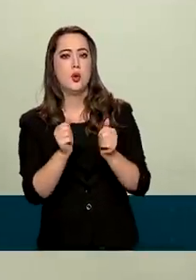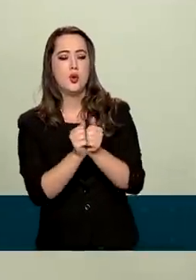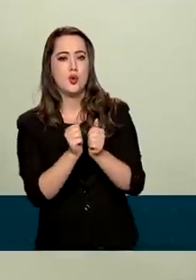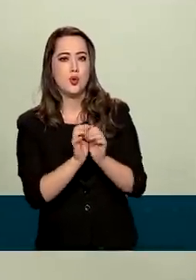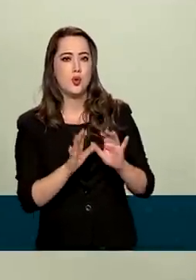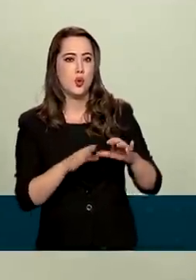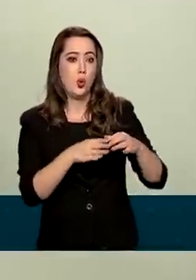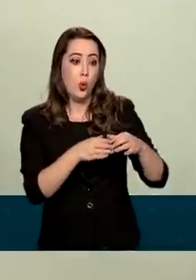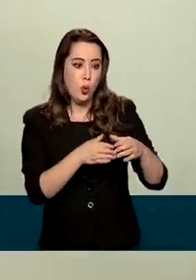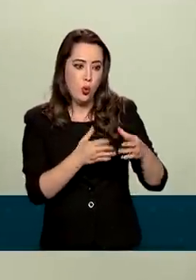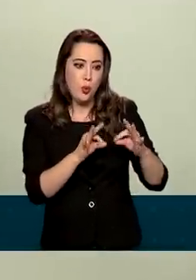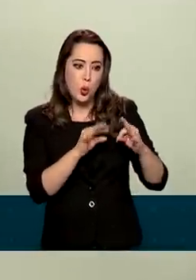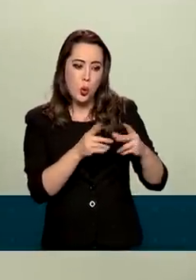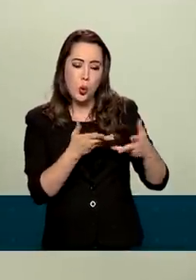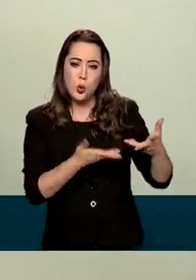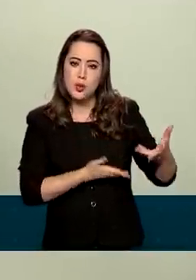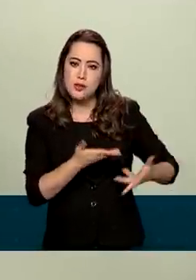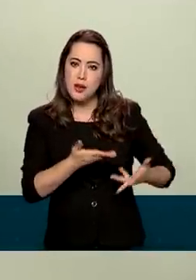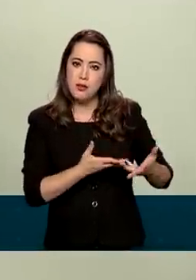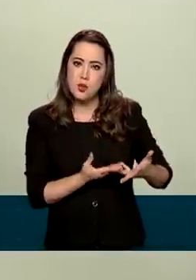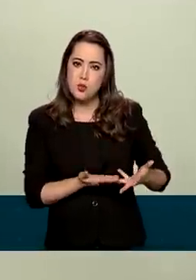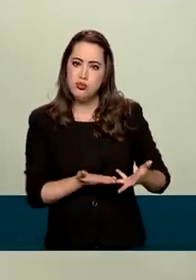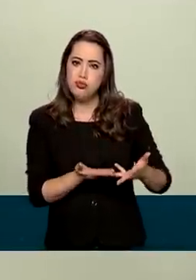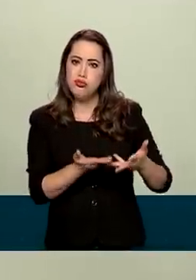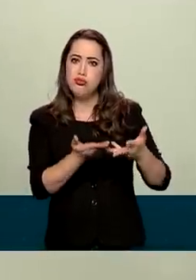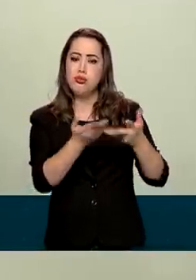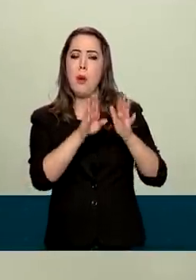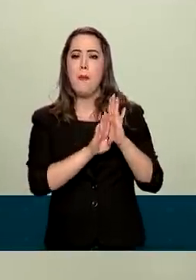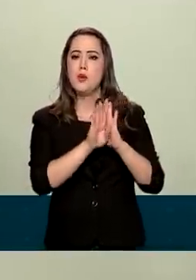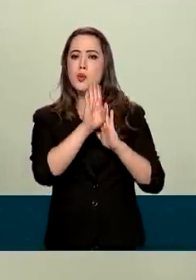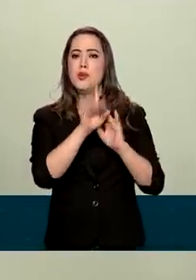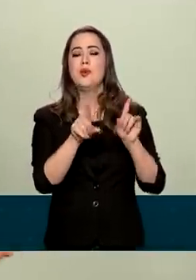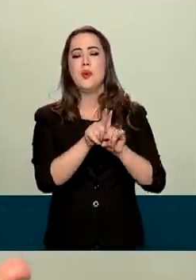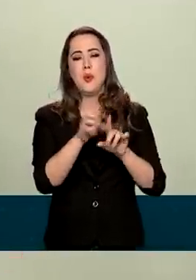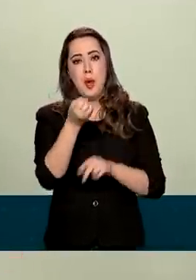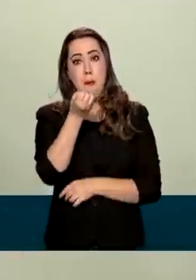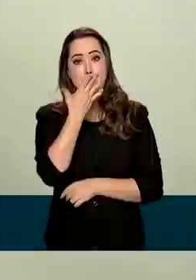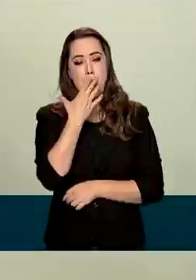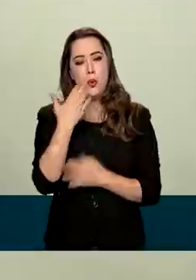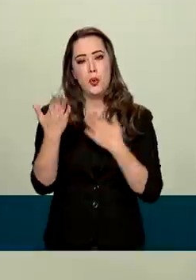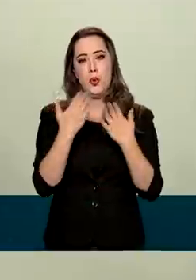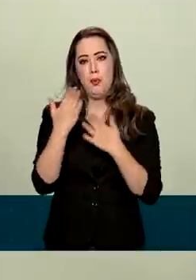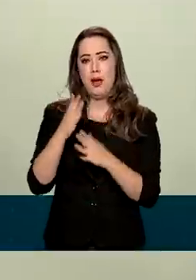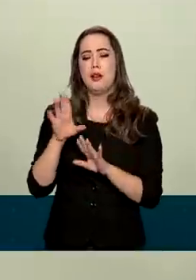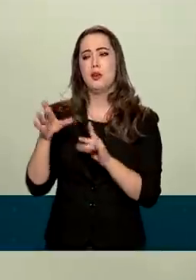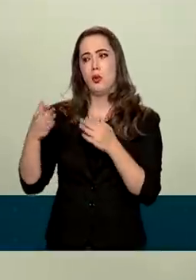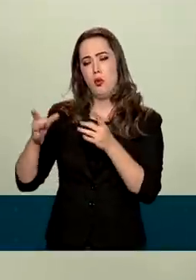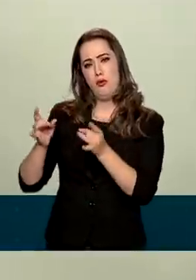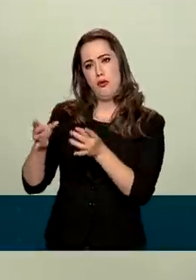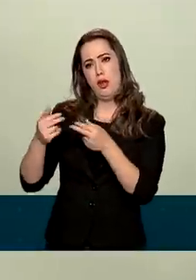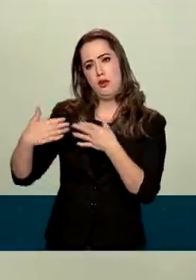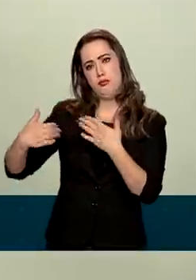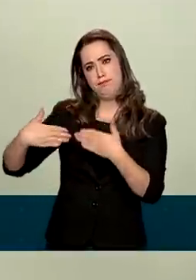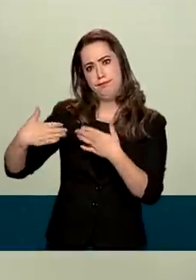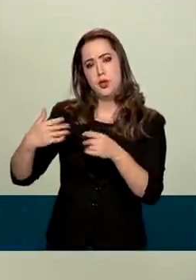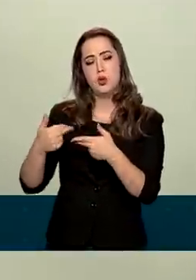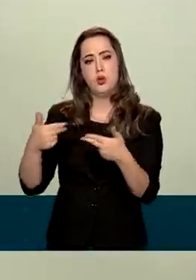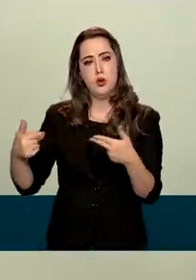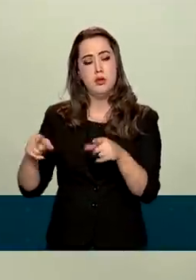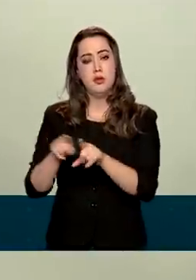como um todo, dando esse resultado muito bom e que é muito semelhante ao resultado obtido pelo setor de comércio, já que os dois são